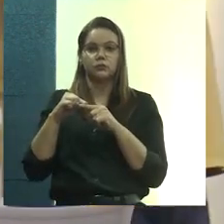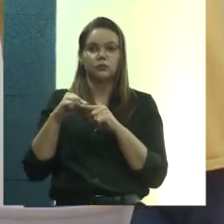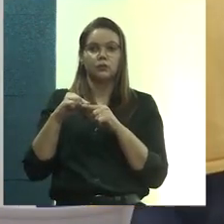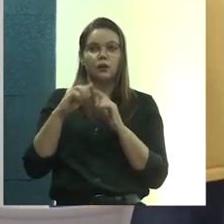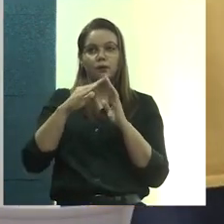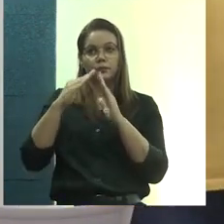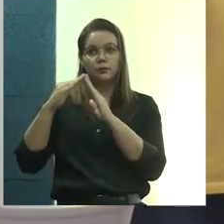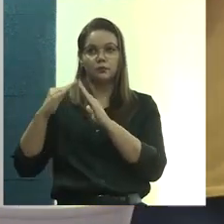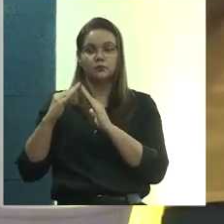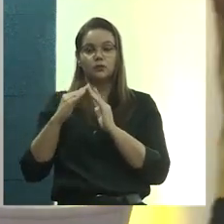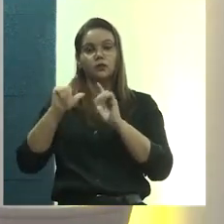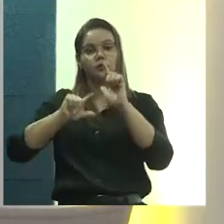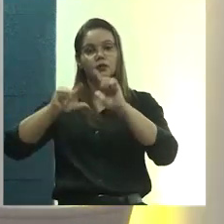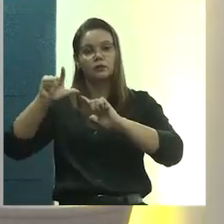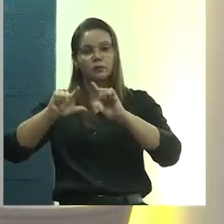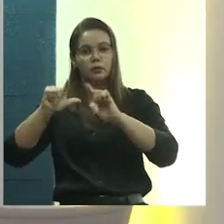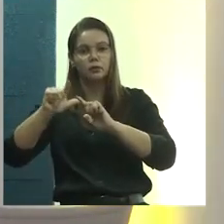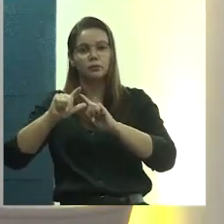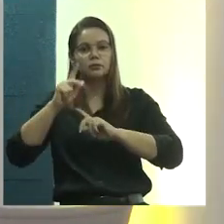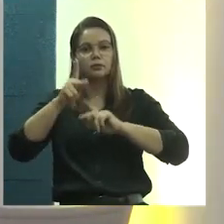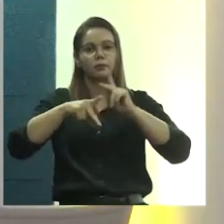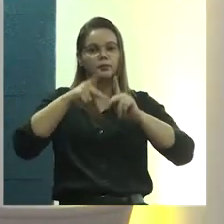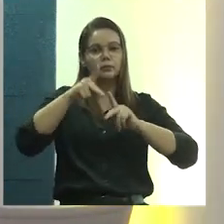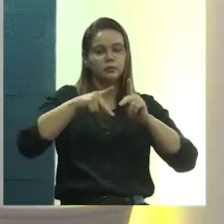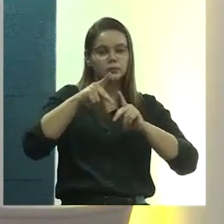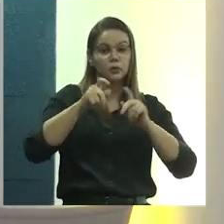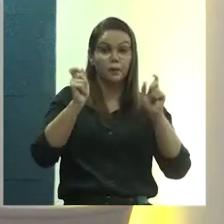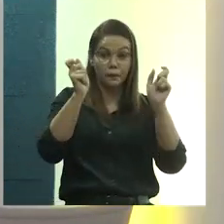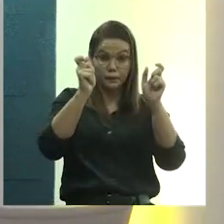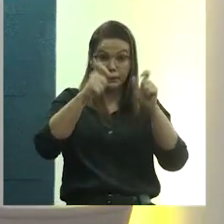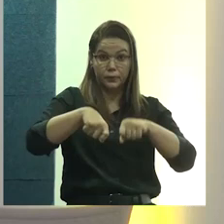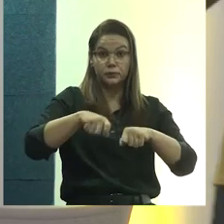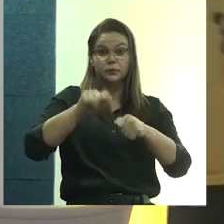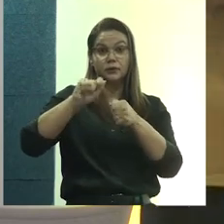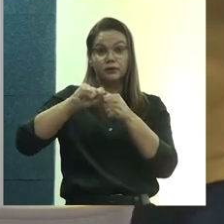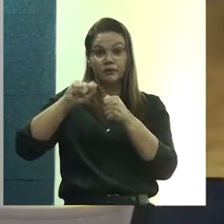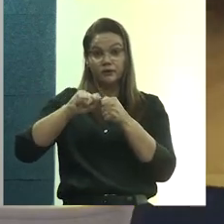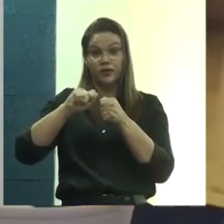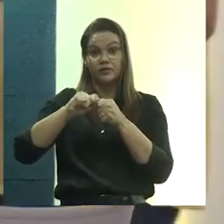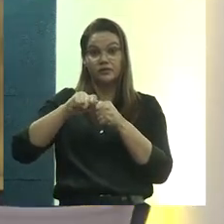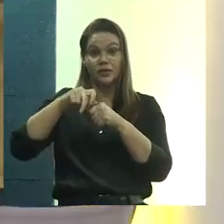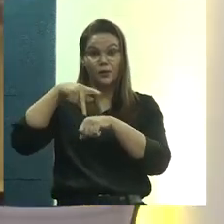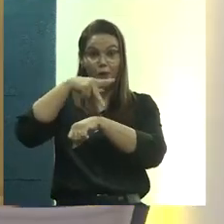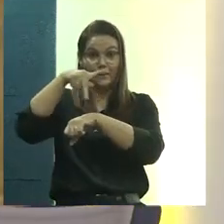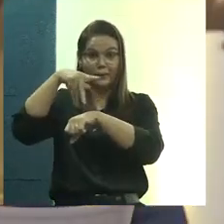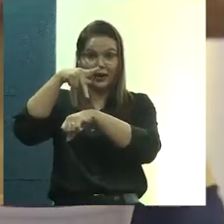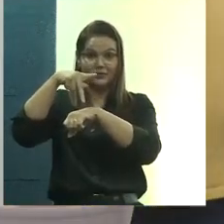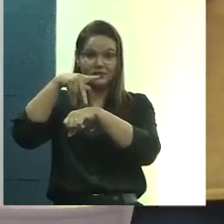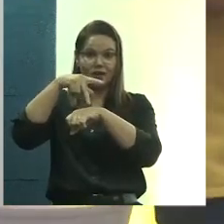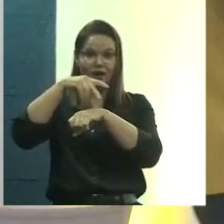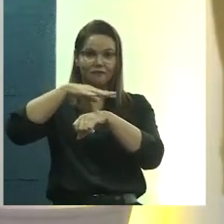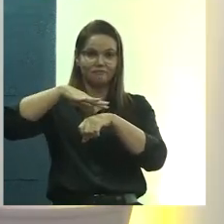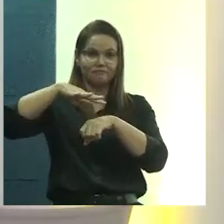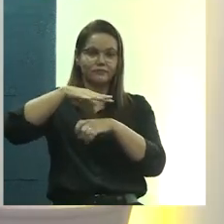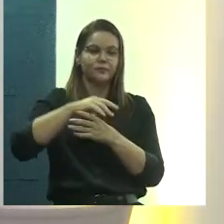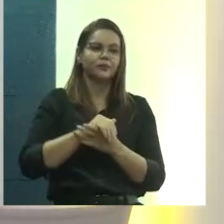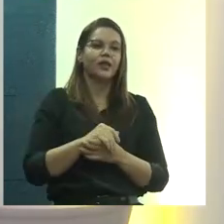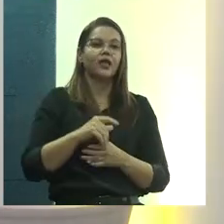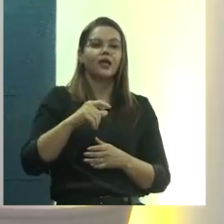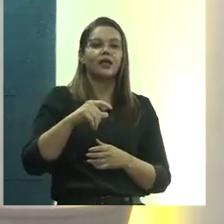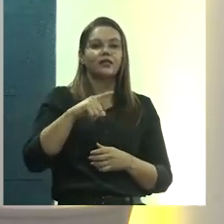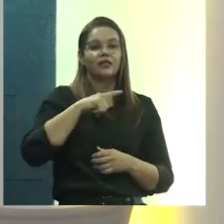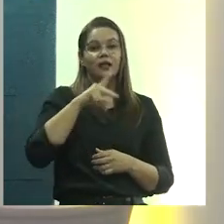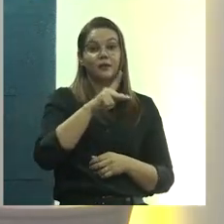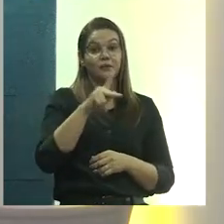a gente está trabalhando com a população, a possibilidade, então, de fazer uma pequena praça. Aqui, a gente tem a